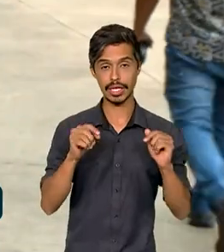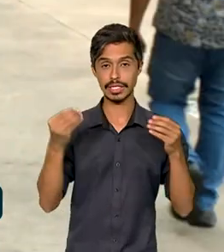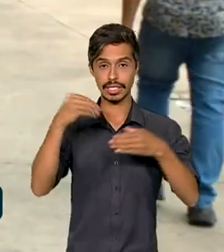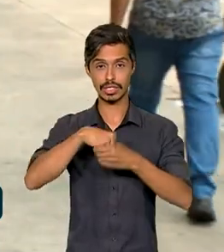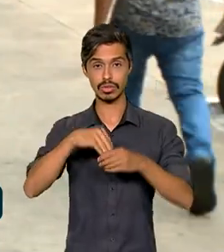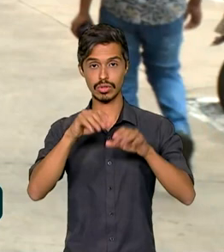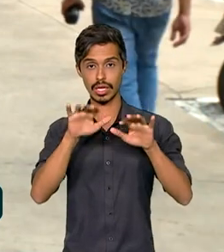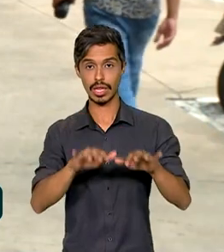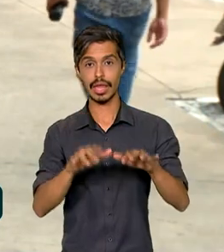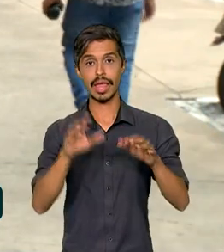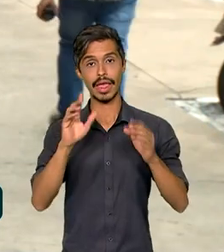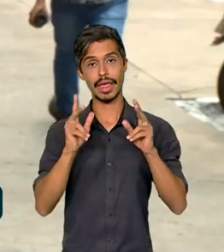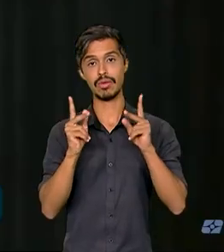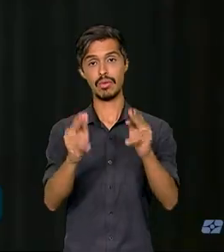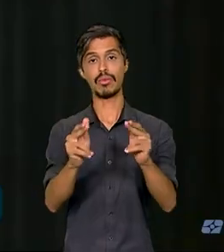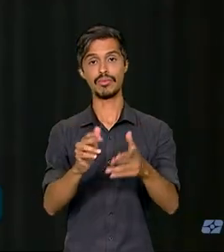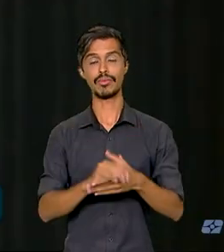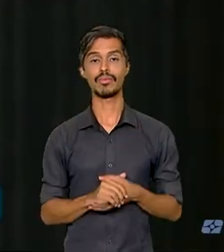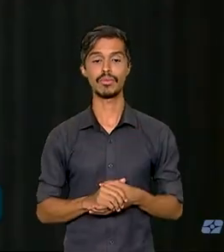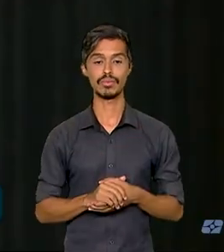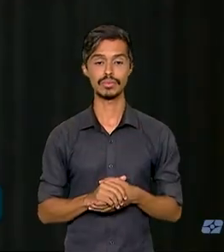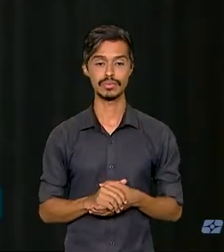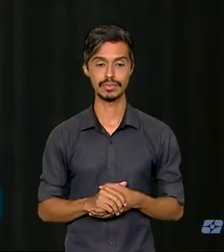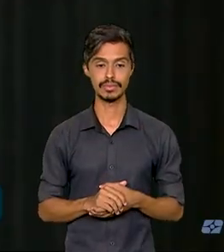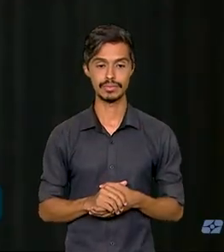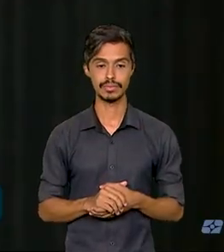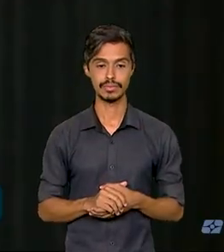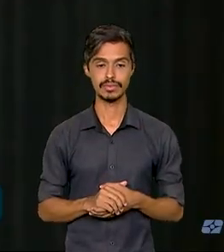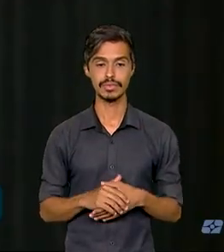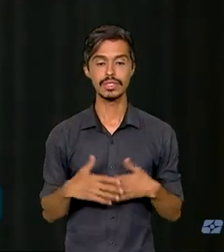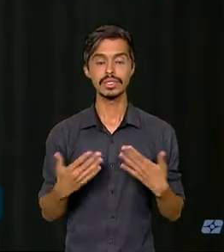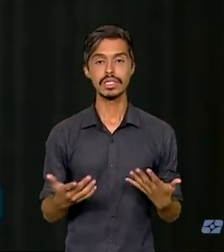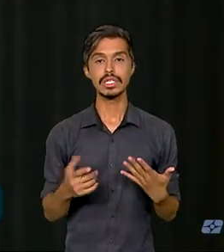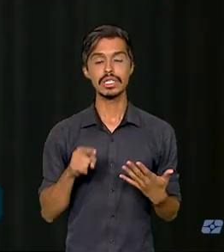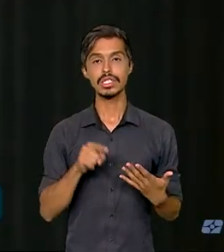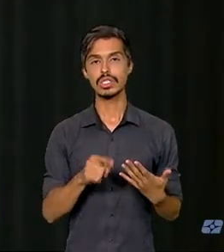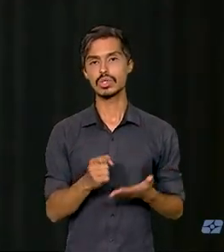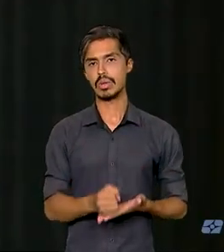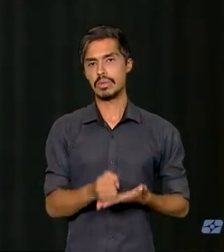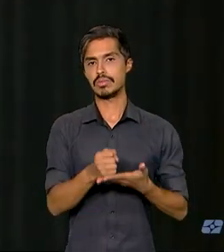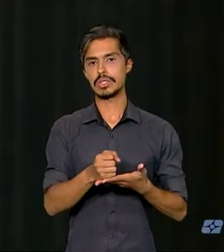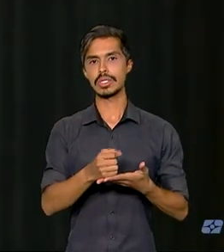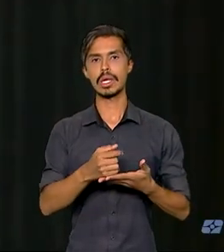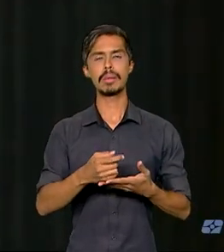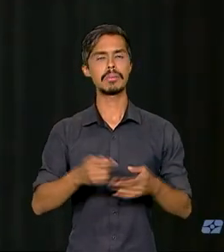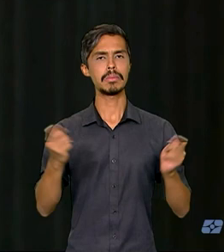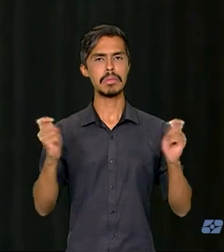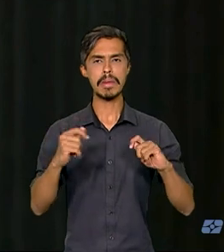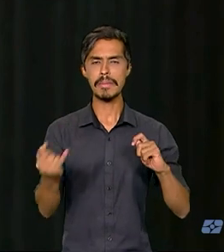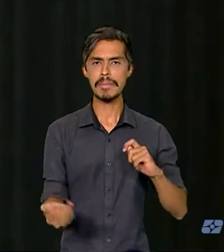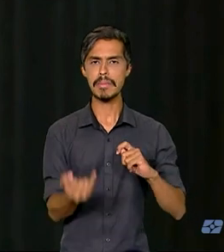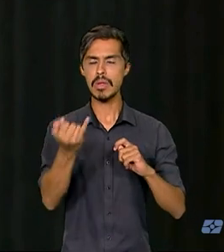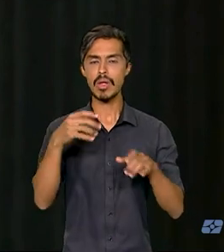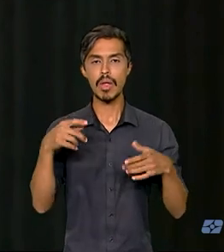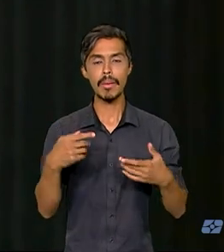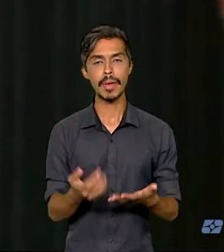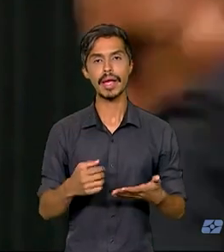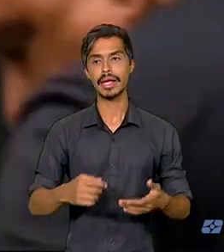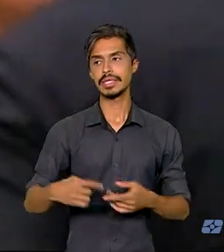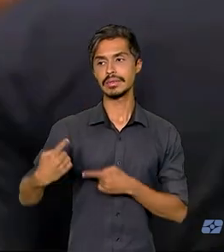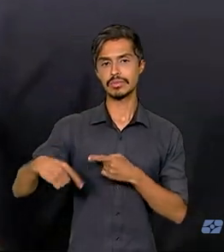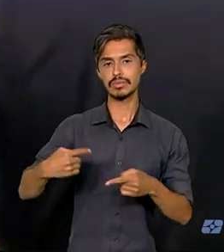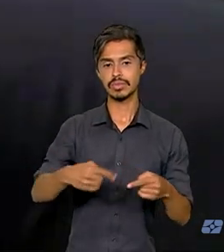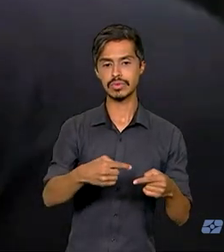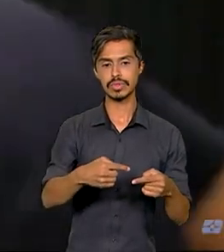população é a mesma. Isso será um suporte absolutamente essencial para a implementação das políticas